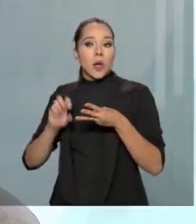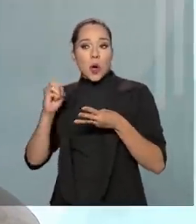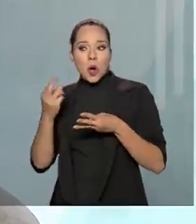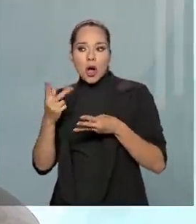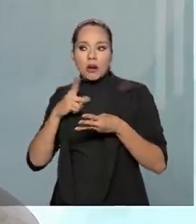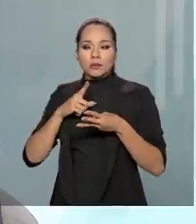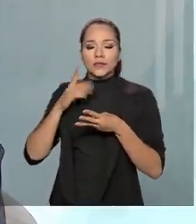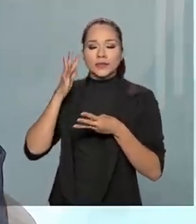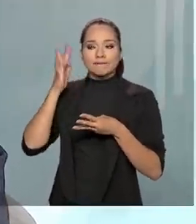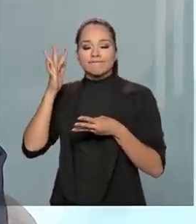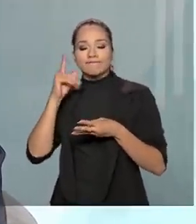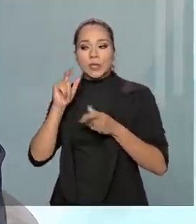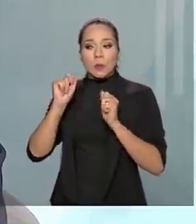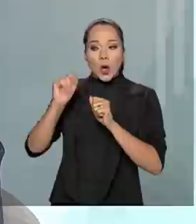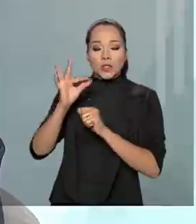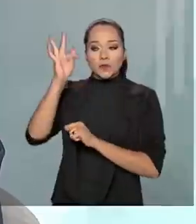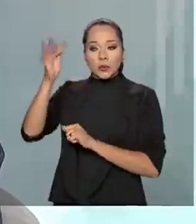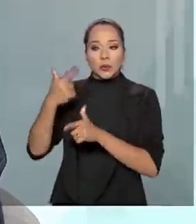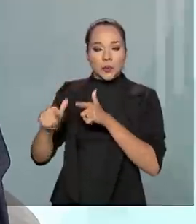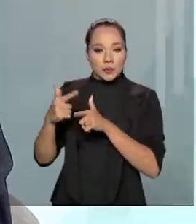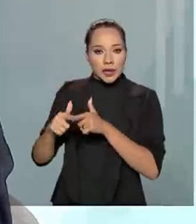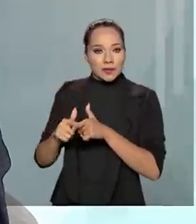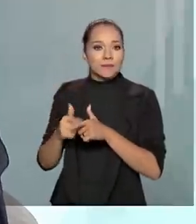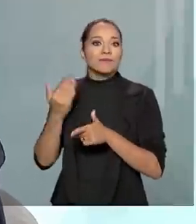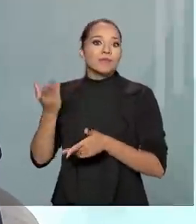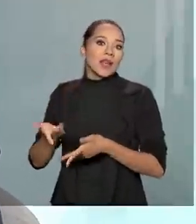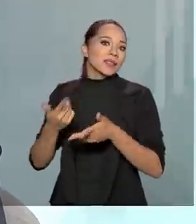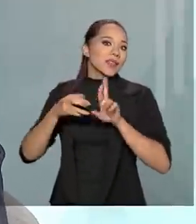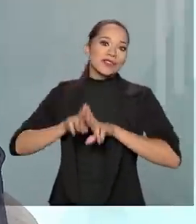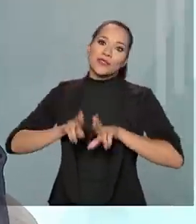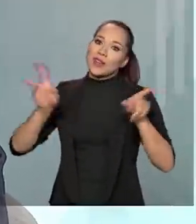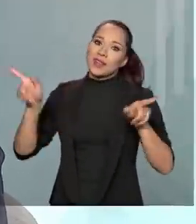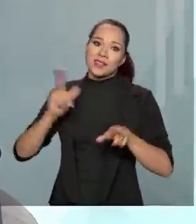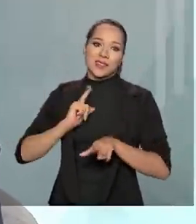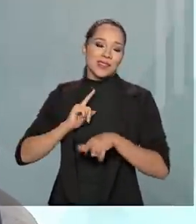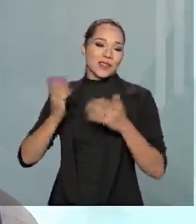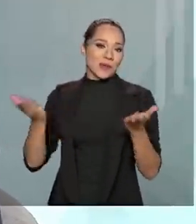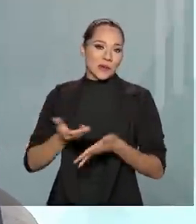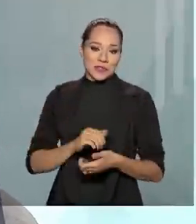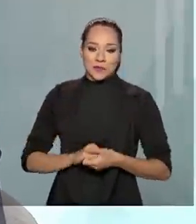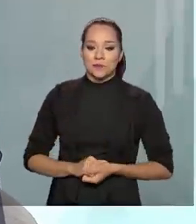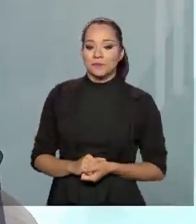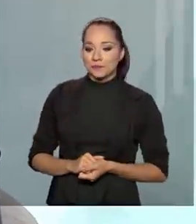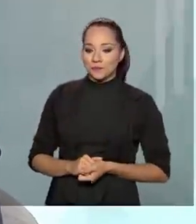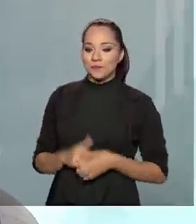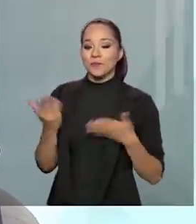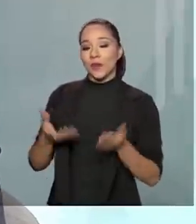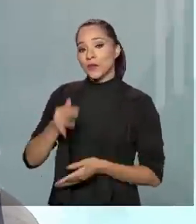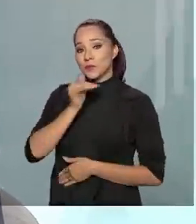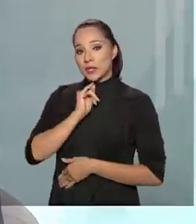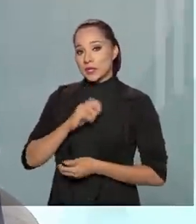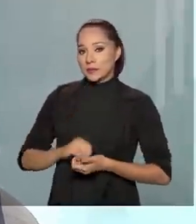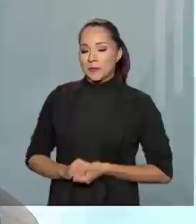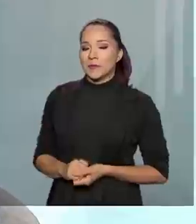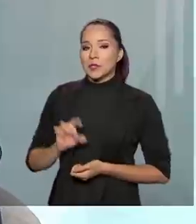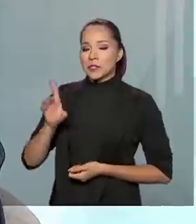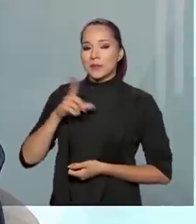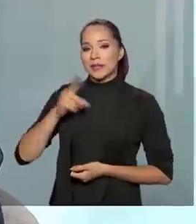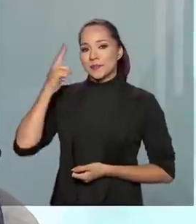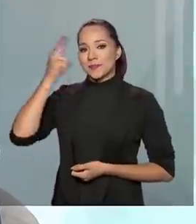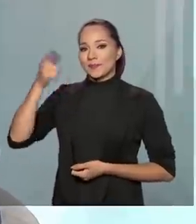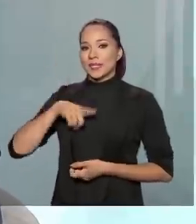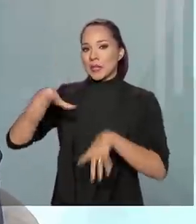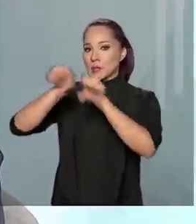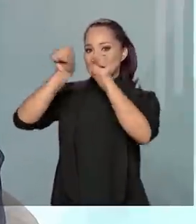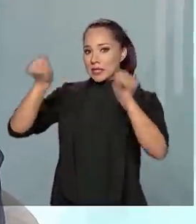preditiva de problemas. E eu acho que esse é o grande diferencial que nós estamos tendo hoje. Hoje, por exemplo, para que se tenha uma ideia, nós temos